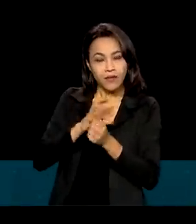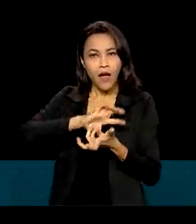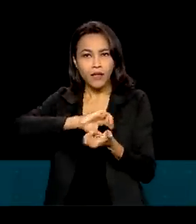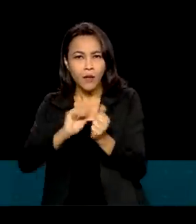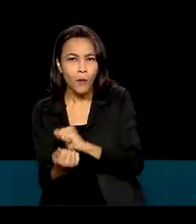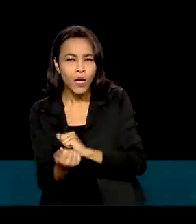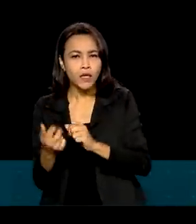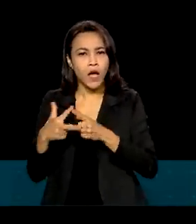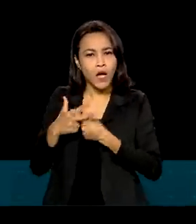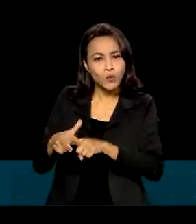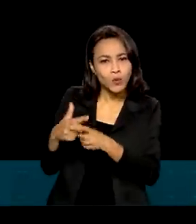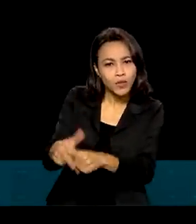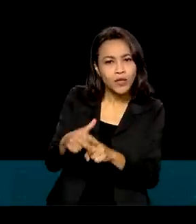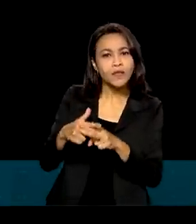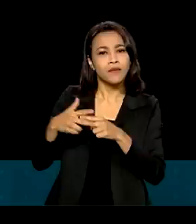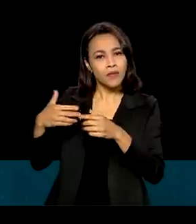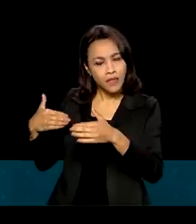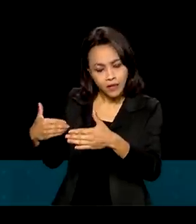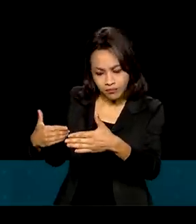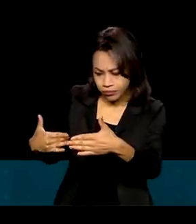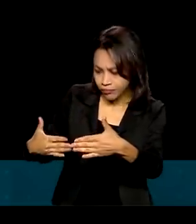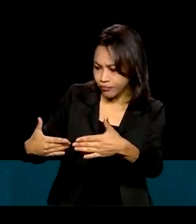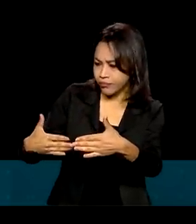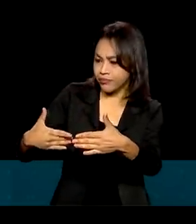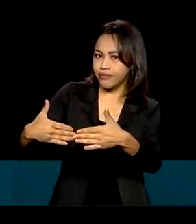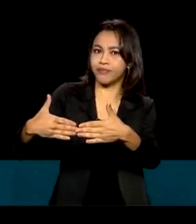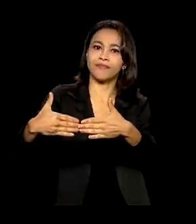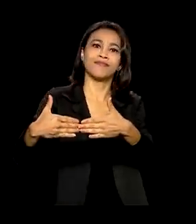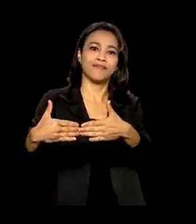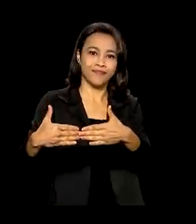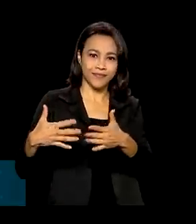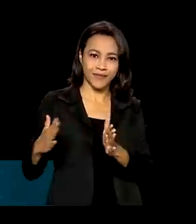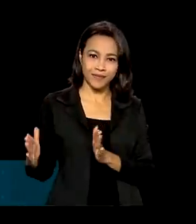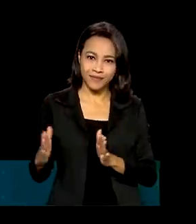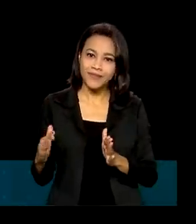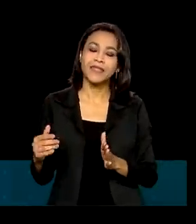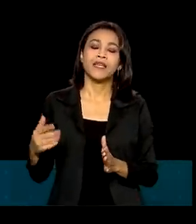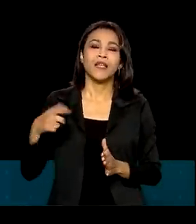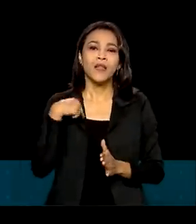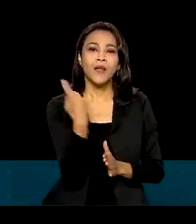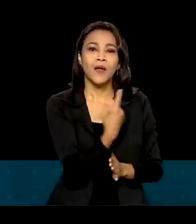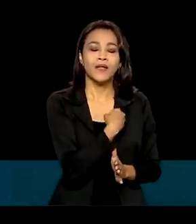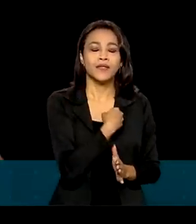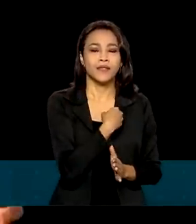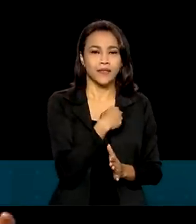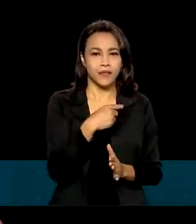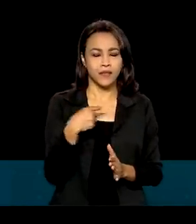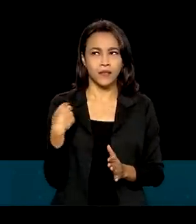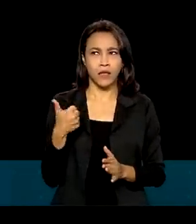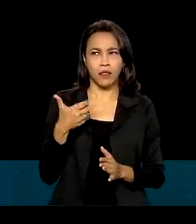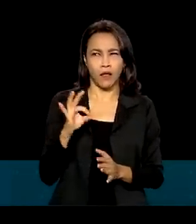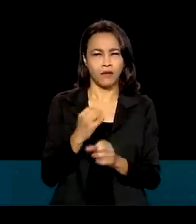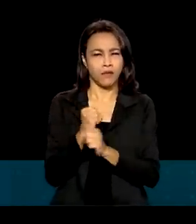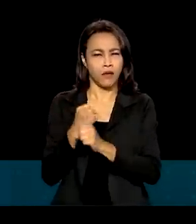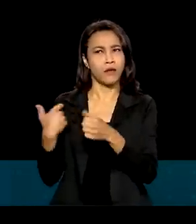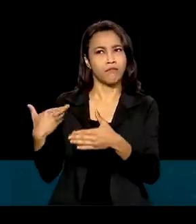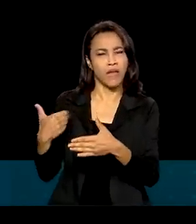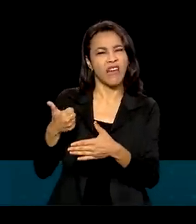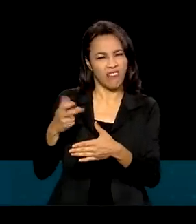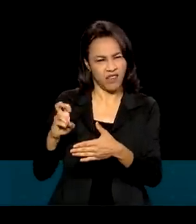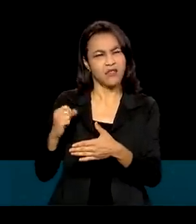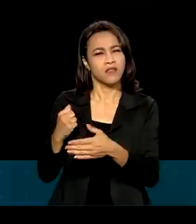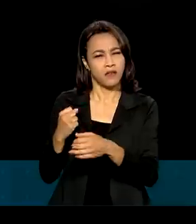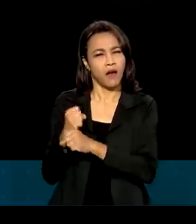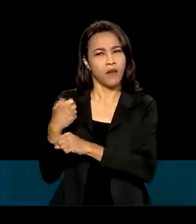geração, nesse momento, não pode ser diferente. A gente vem passando, nos últimos 10 anos, 15 anos,